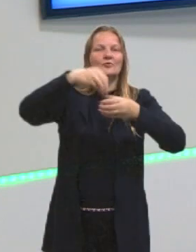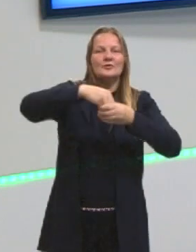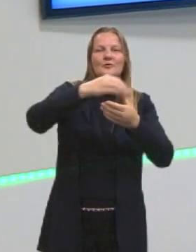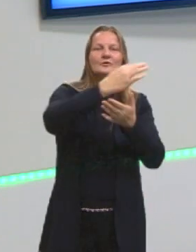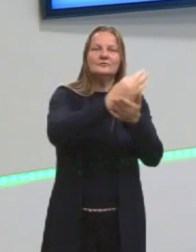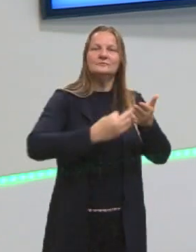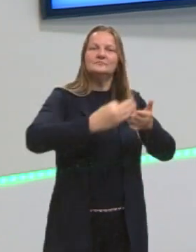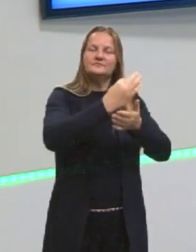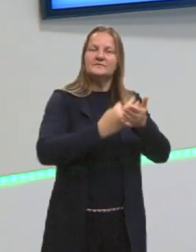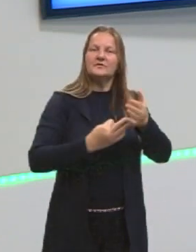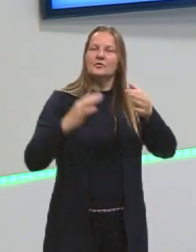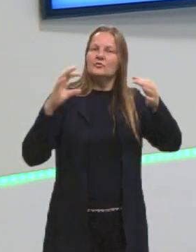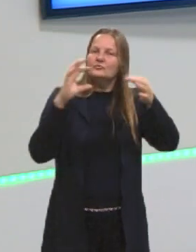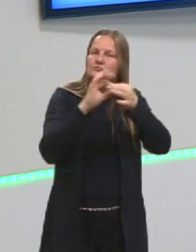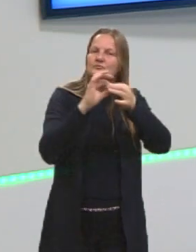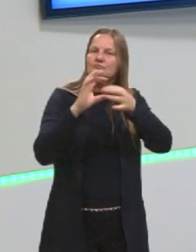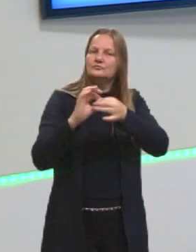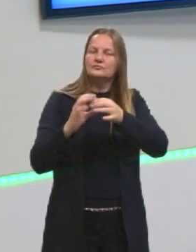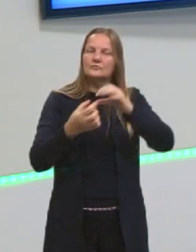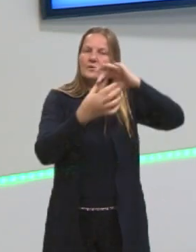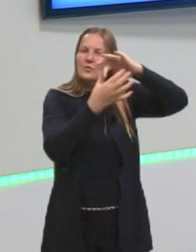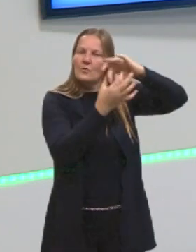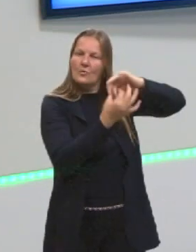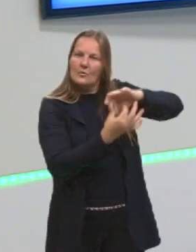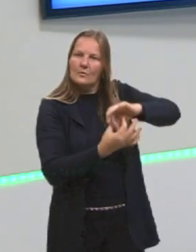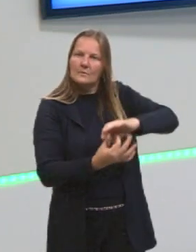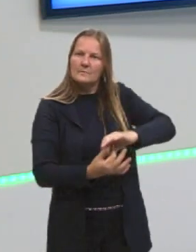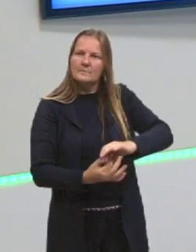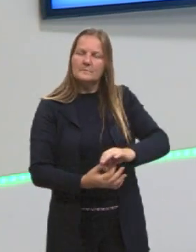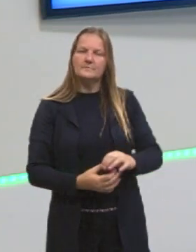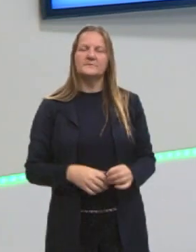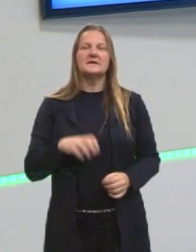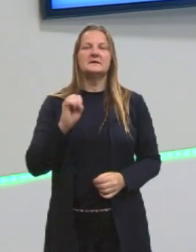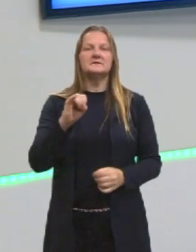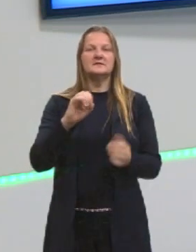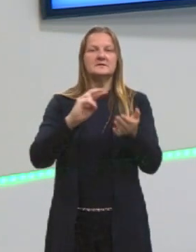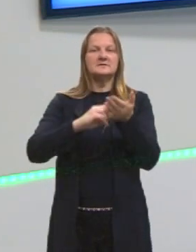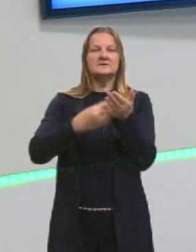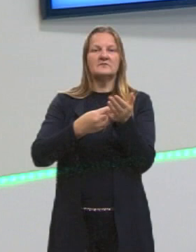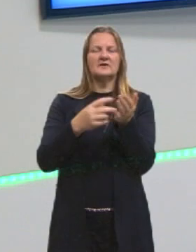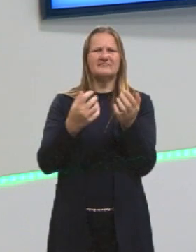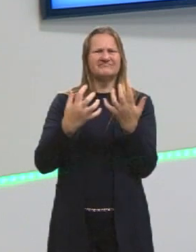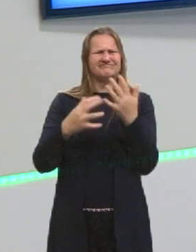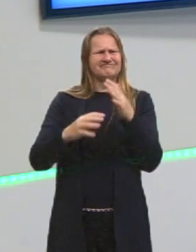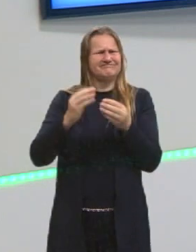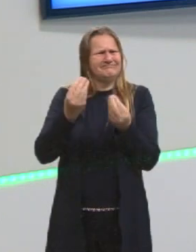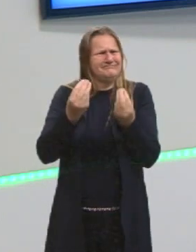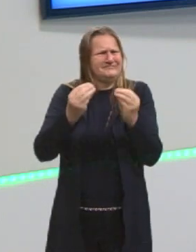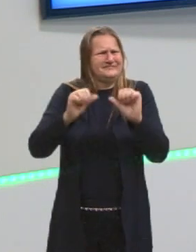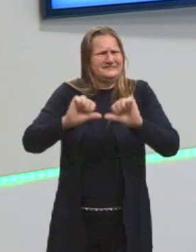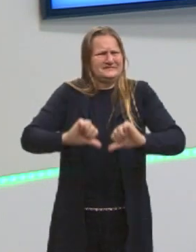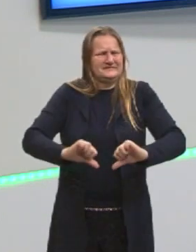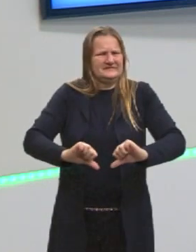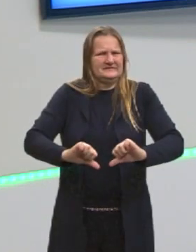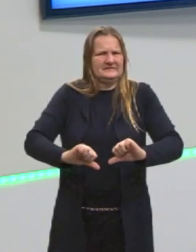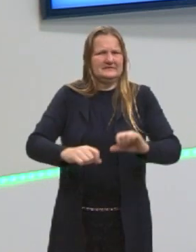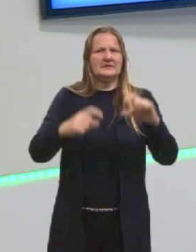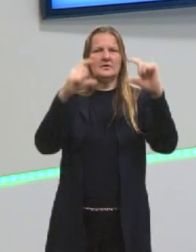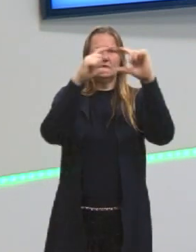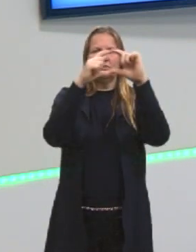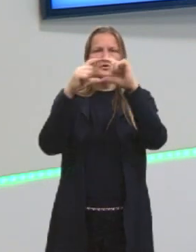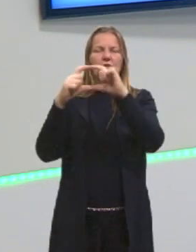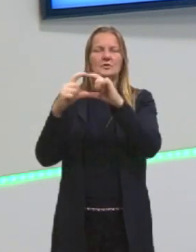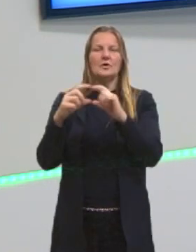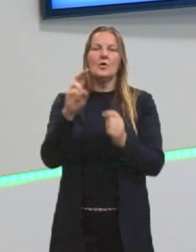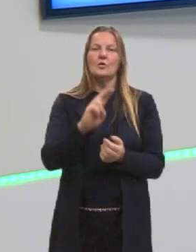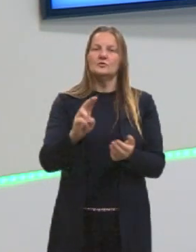precisa estar ligada a outra informação. Se eu coloco o significado que prejudica aquele contexto do período em que eu